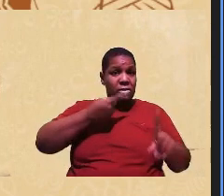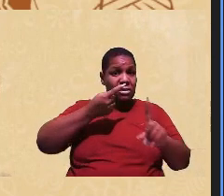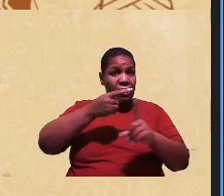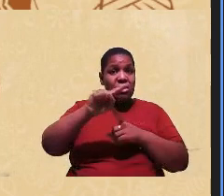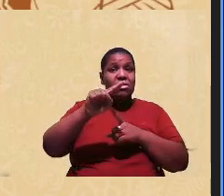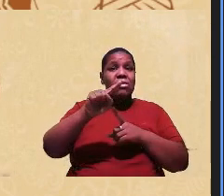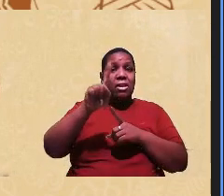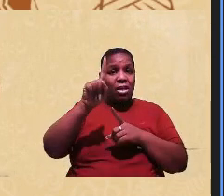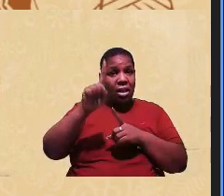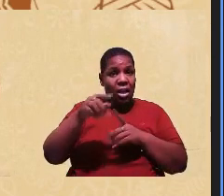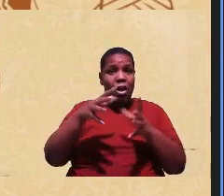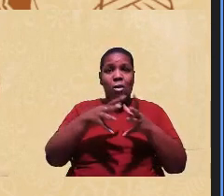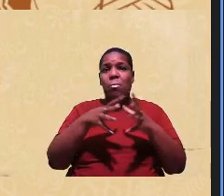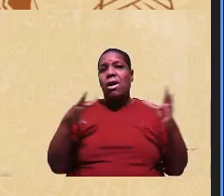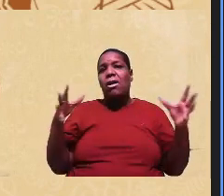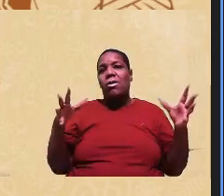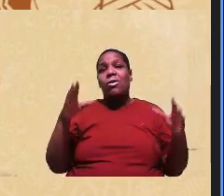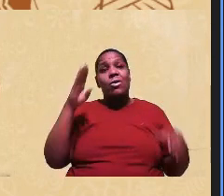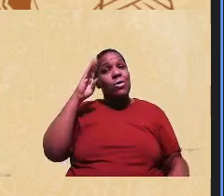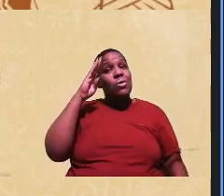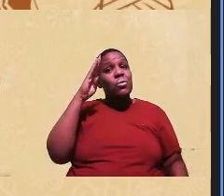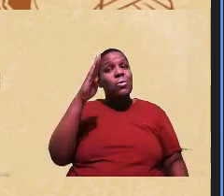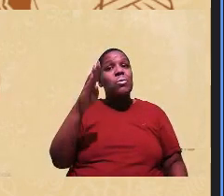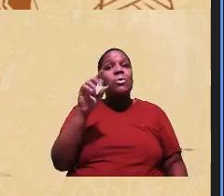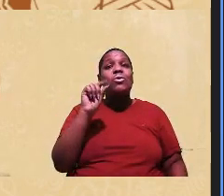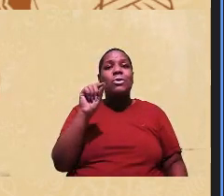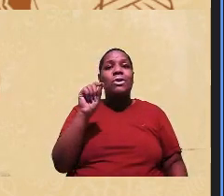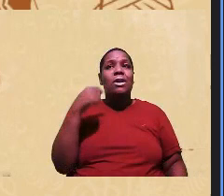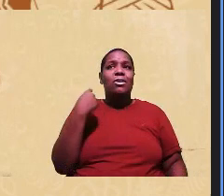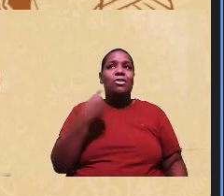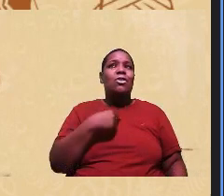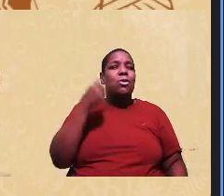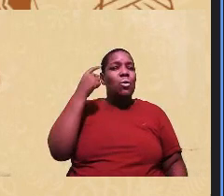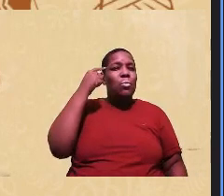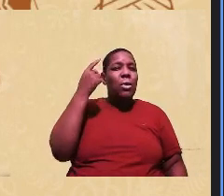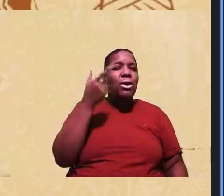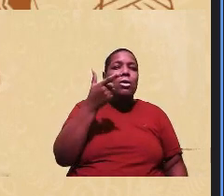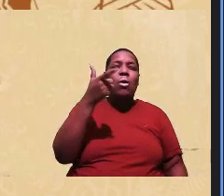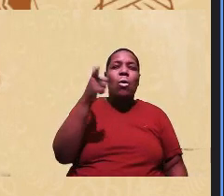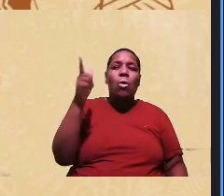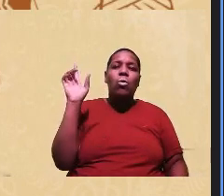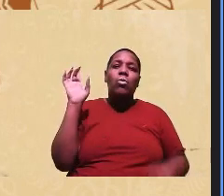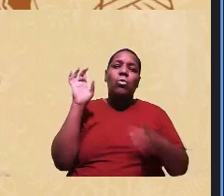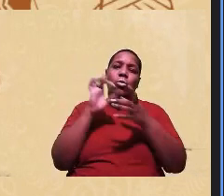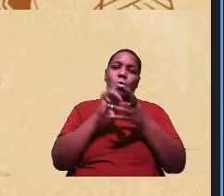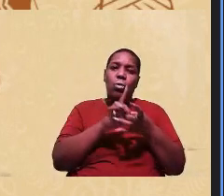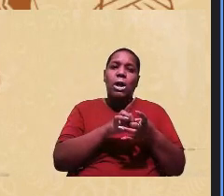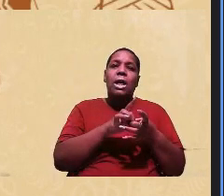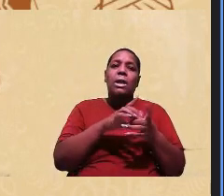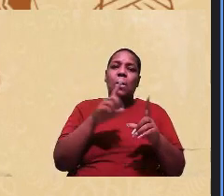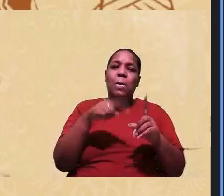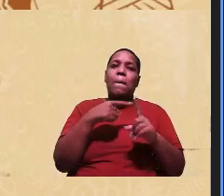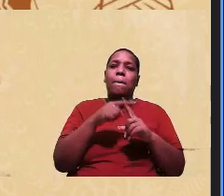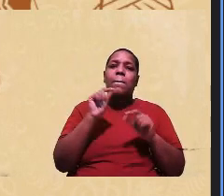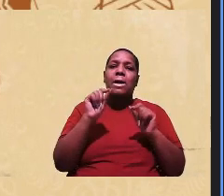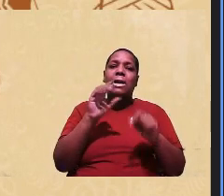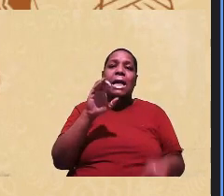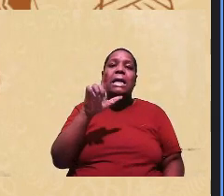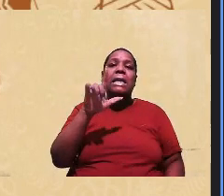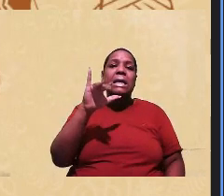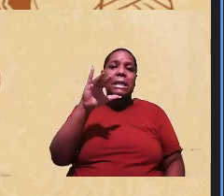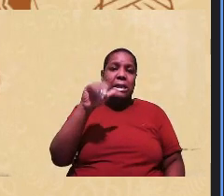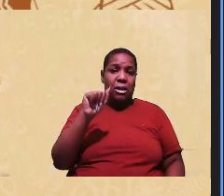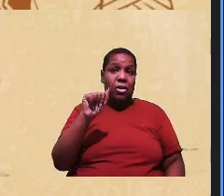ainda ser maiores principalmente quando a gente pensa outros contextos além da clínica e aí